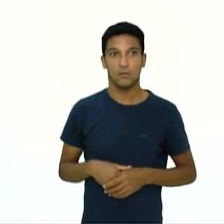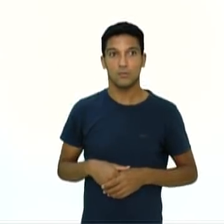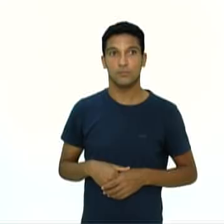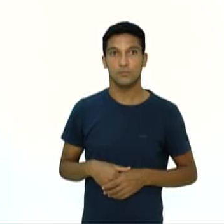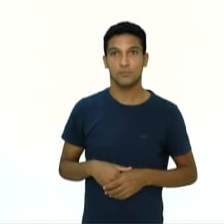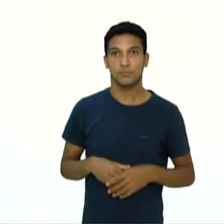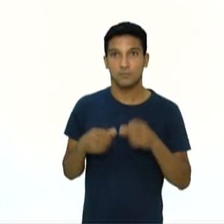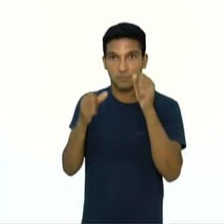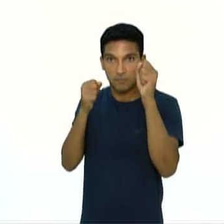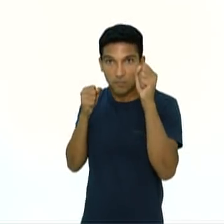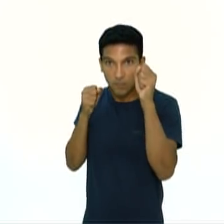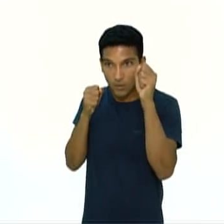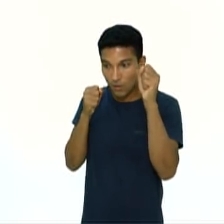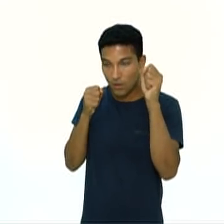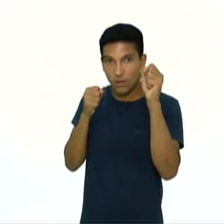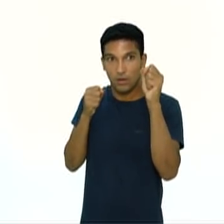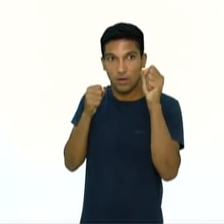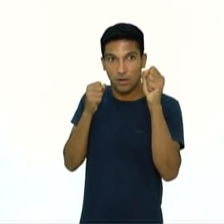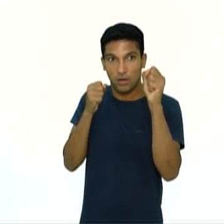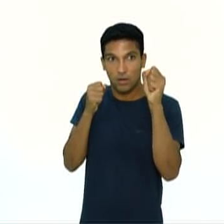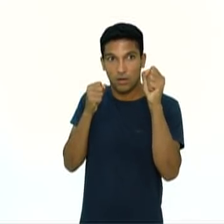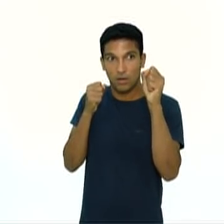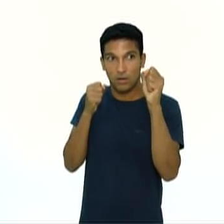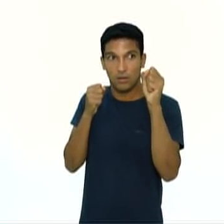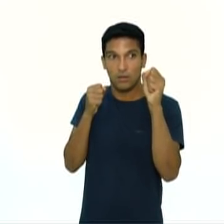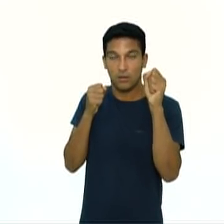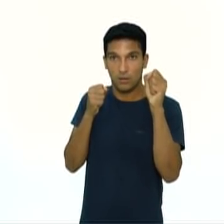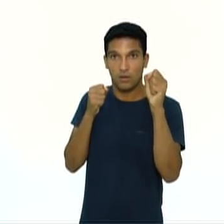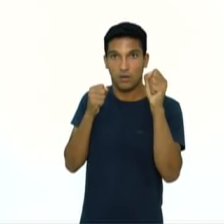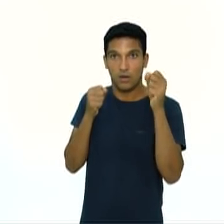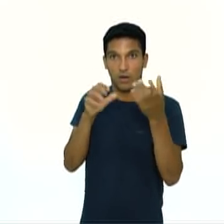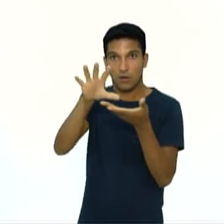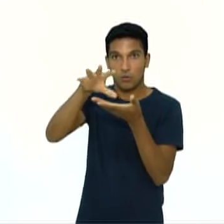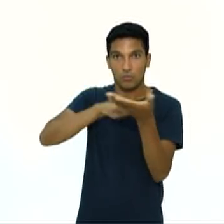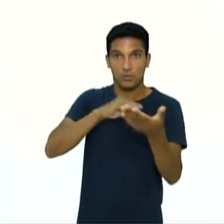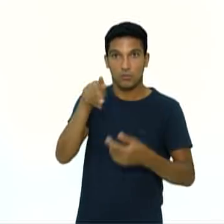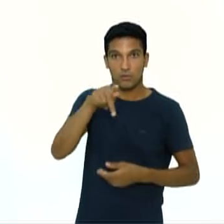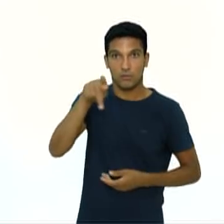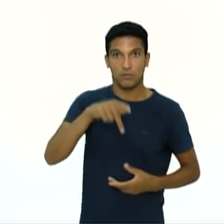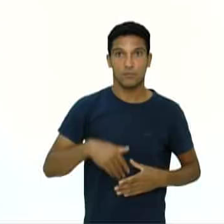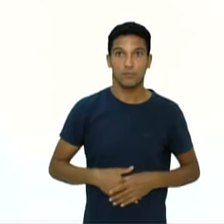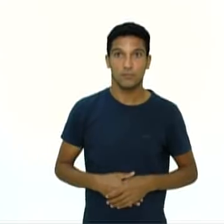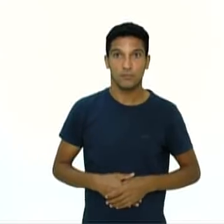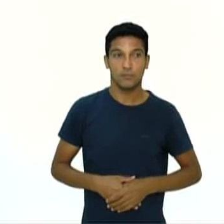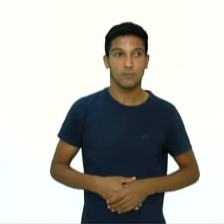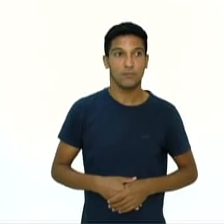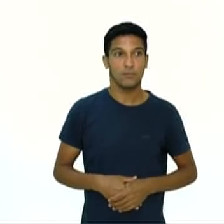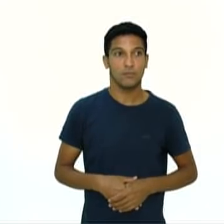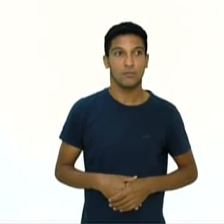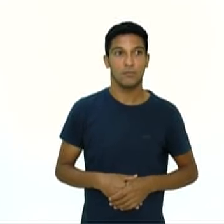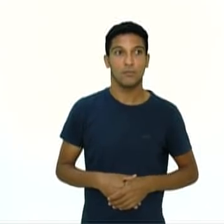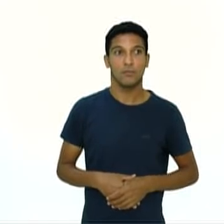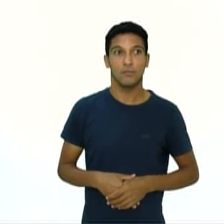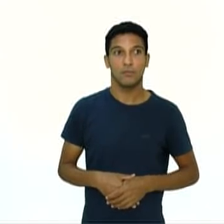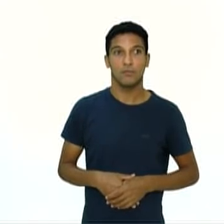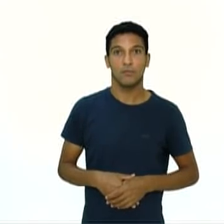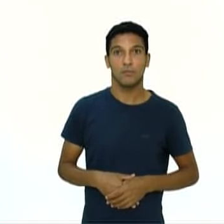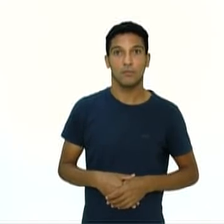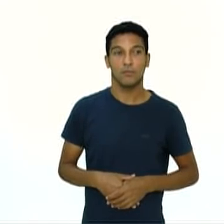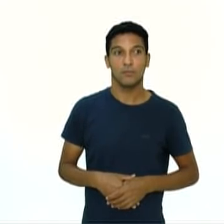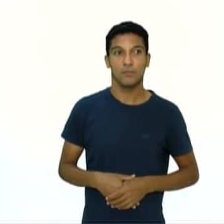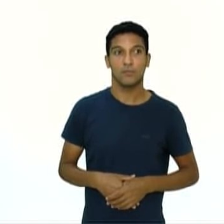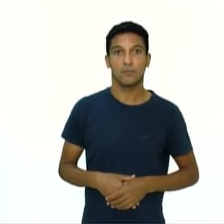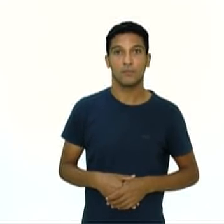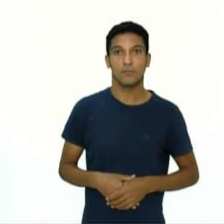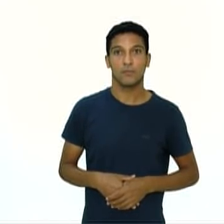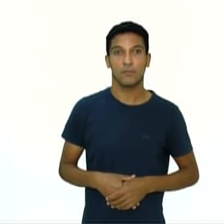sempre rápido, porém mais fraco. Então, vamos lá. Guarda, certo? Mão da frente, no meu caso